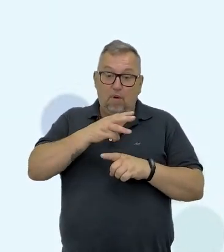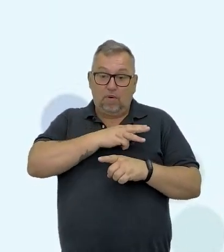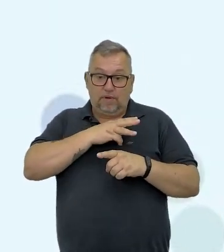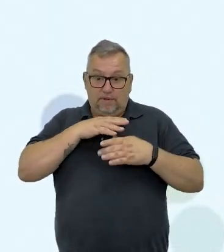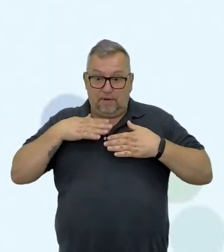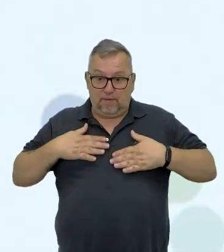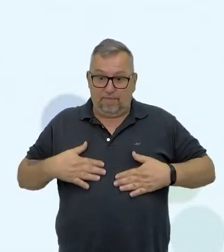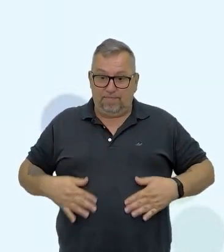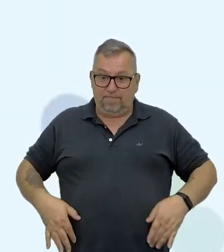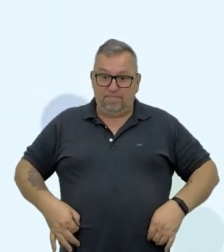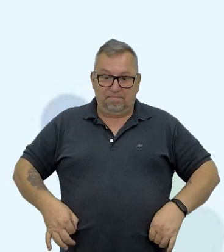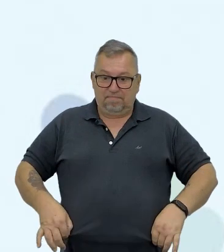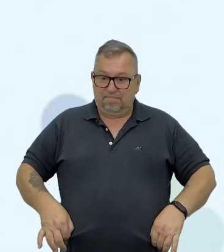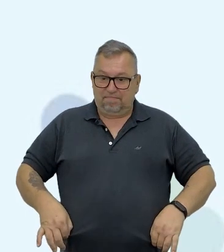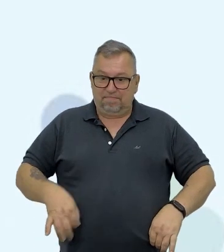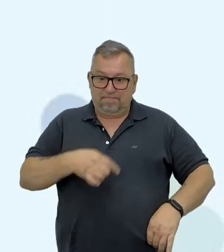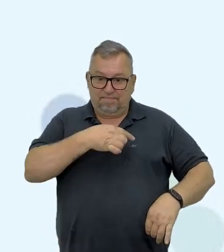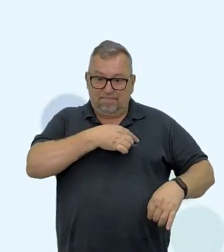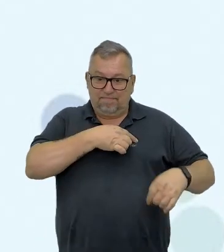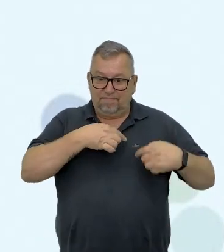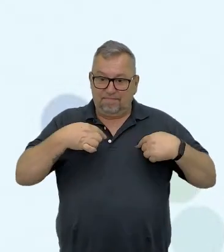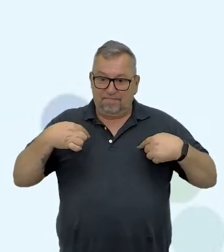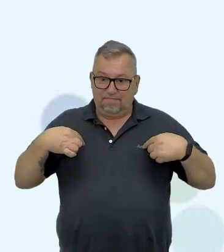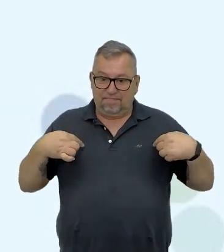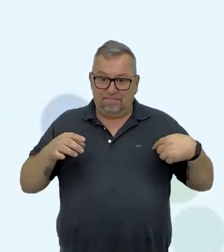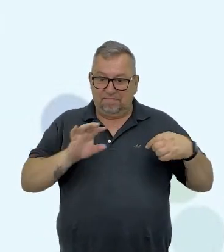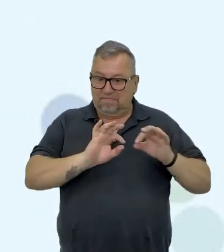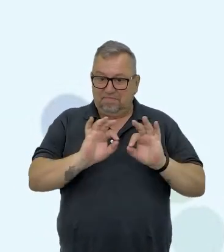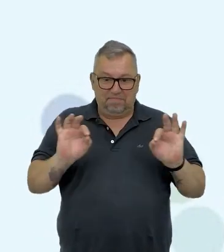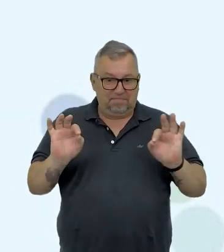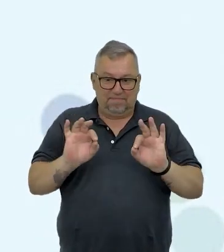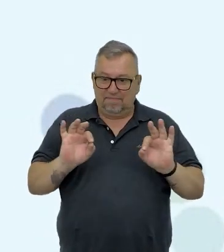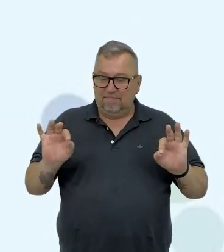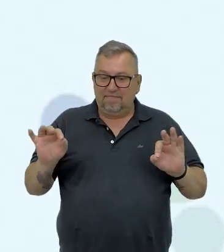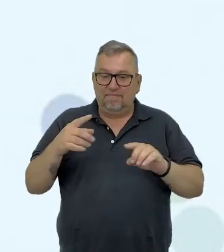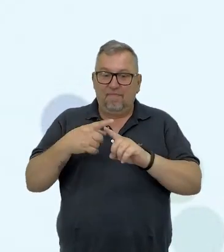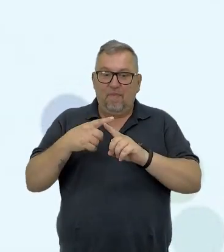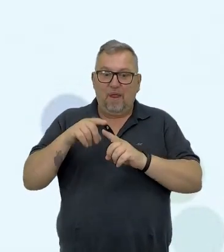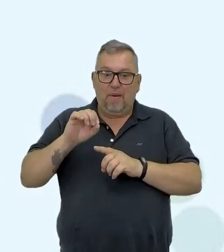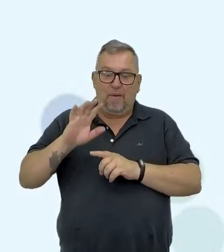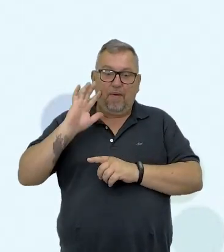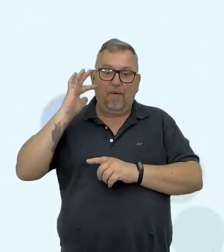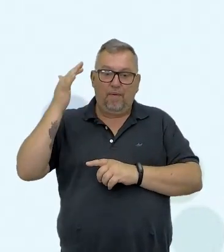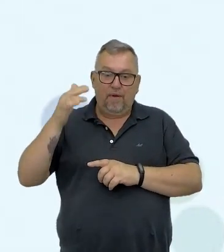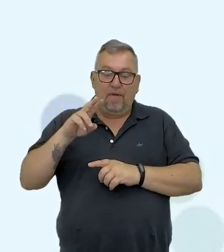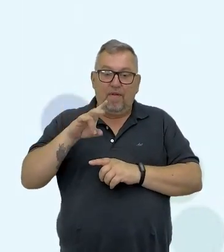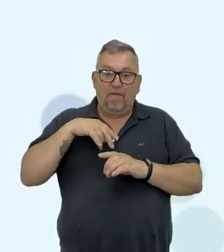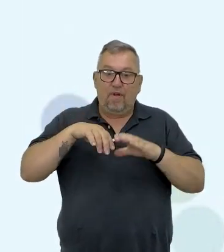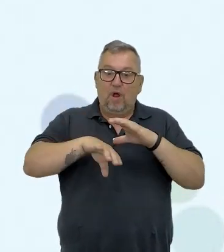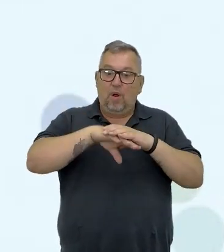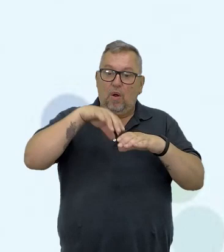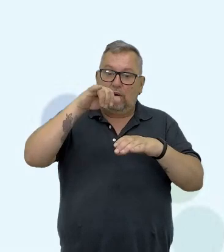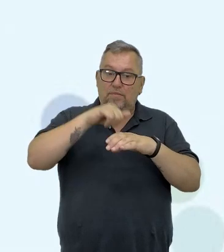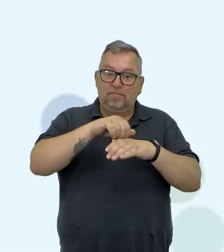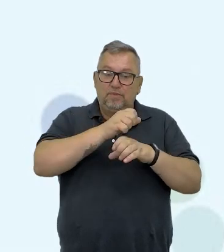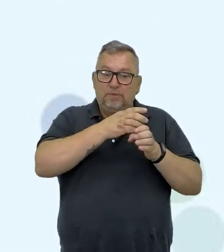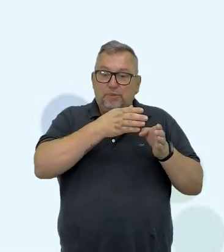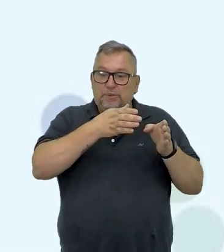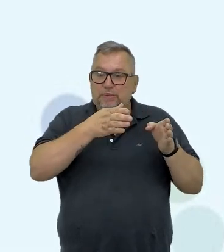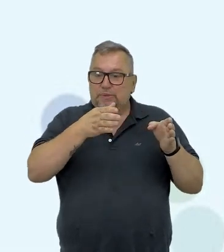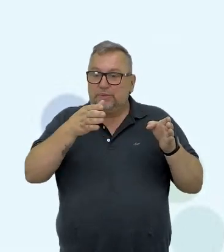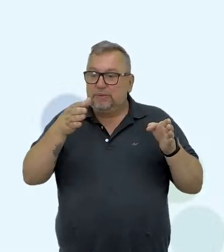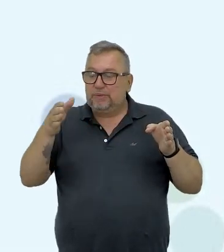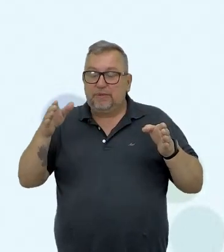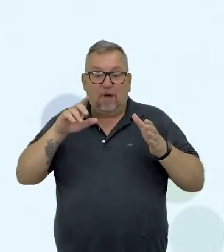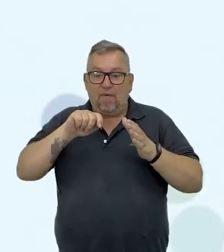Sidney, né? Que não tem marcas, que é interessante, tá? Porque aí vai passar no YouTube de boa, não vão